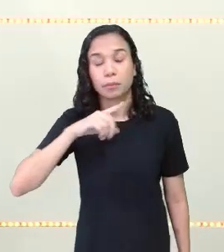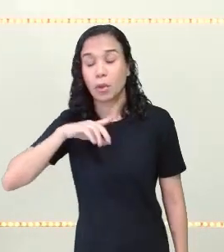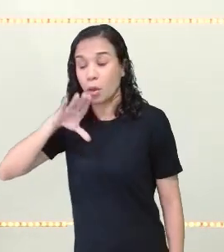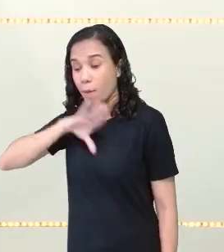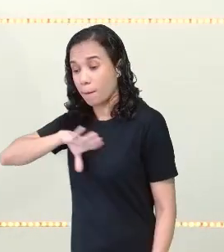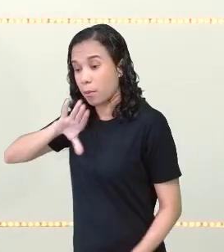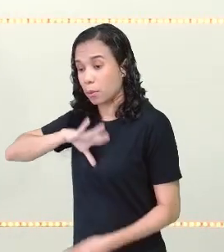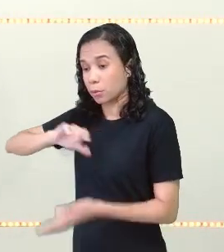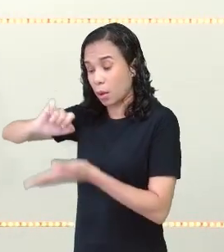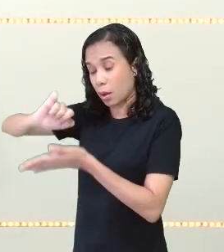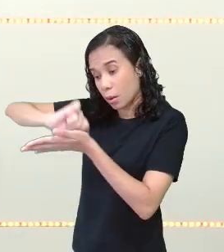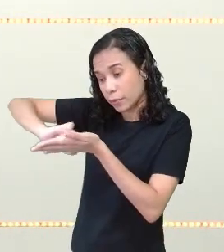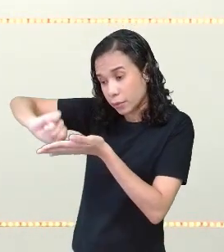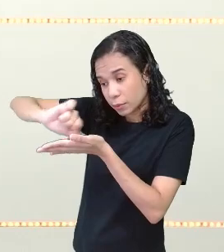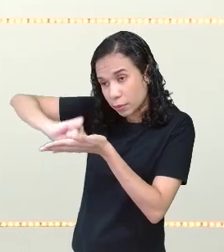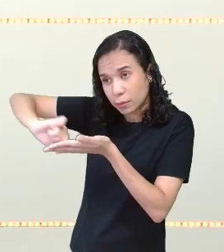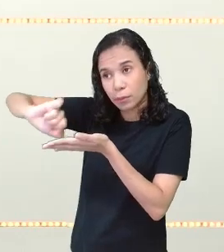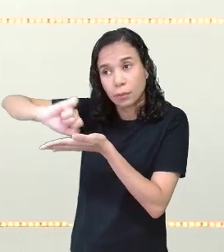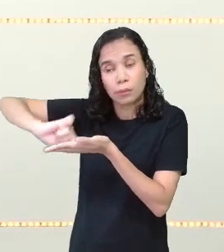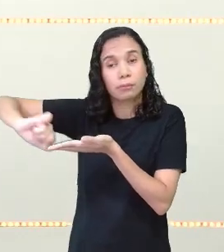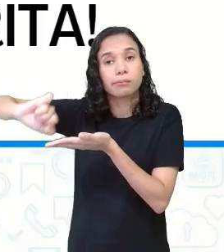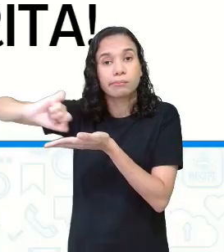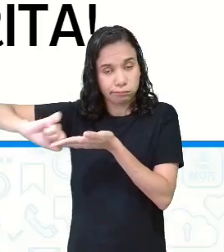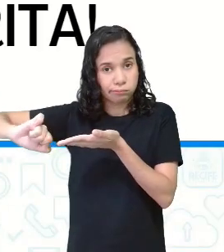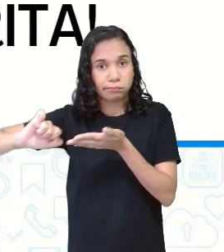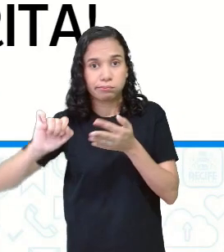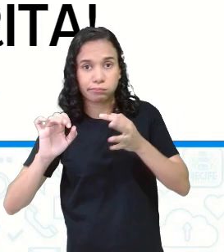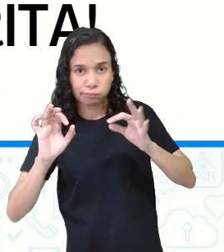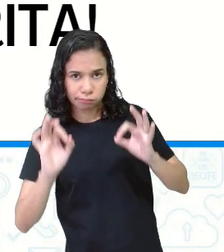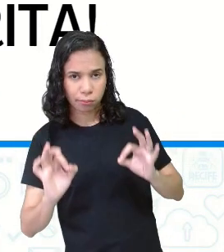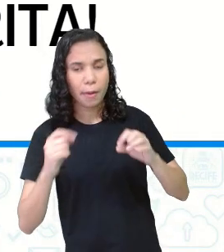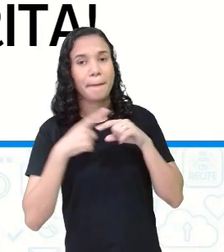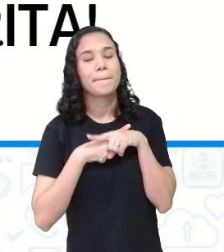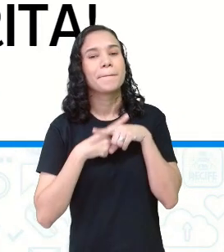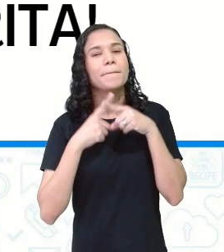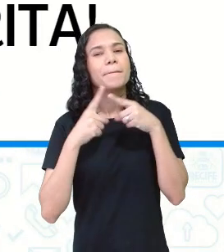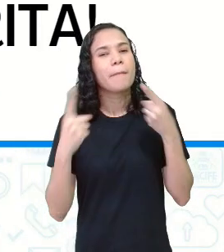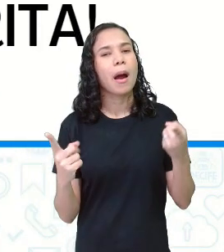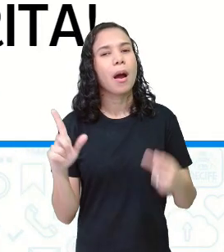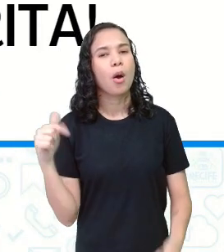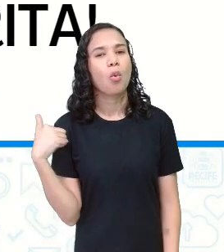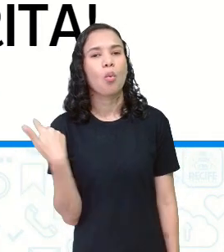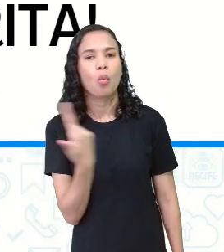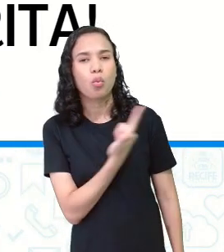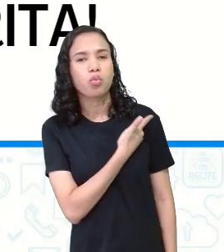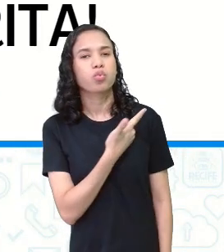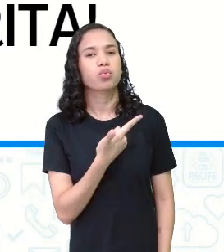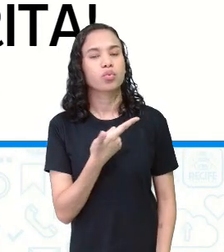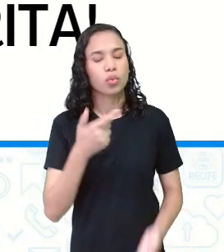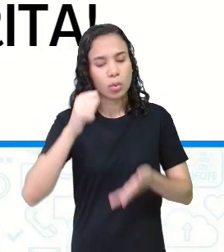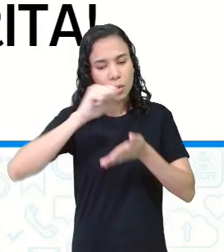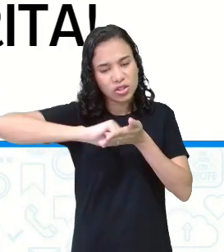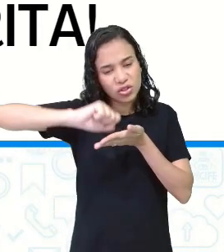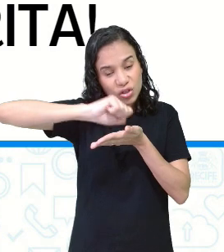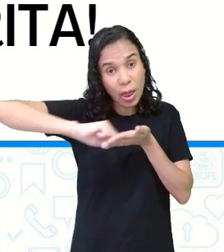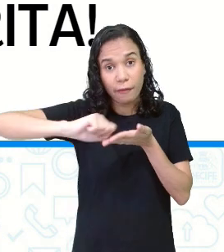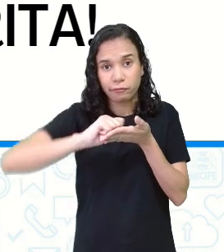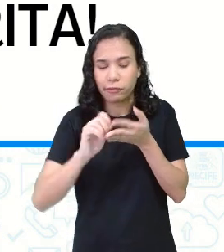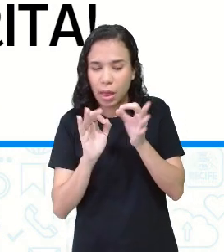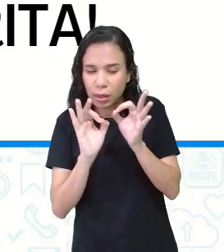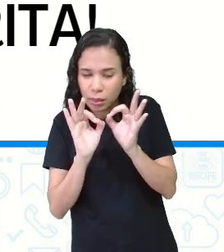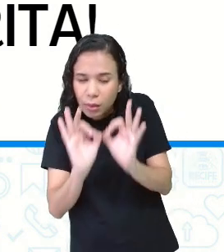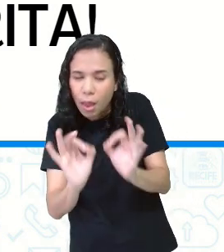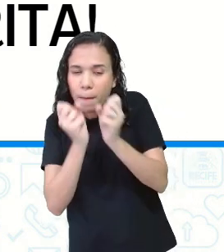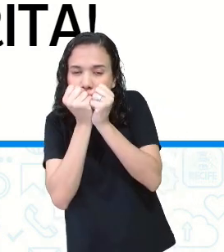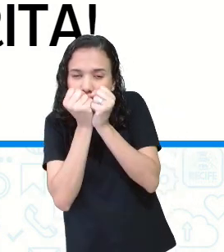a língua portuguesa escrita, tá bom? Mas, pra gente escrever bem,